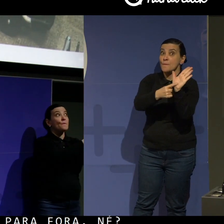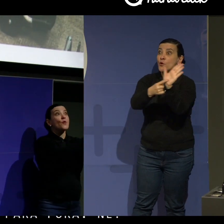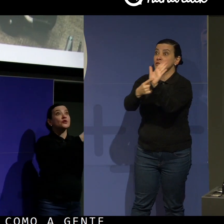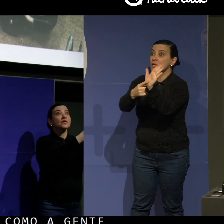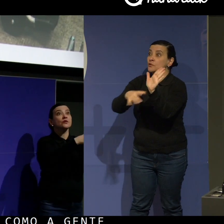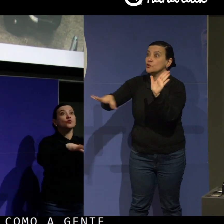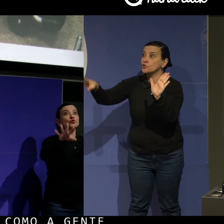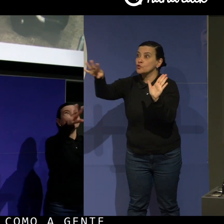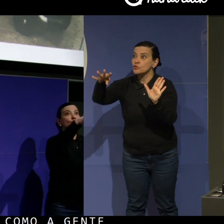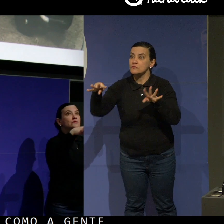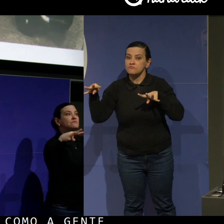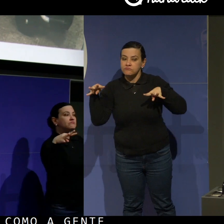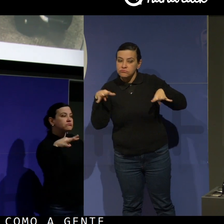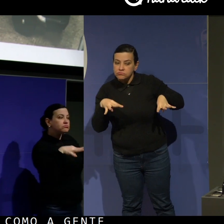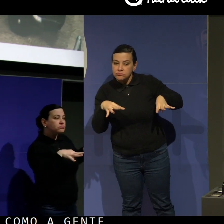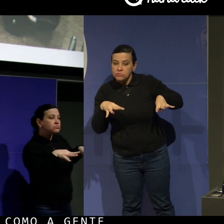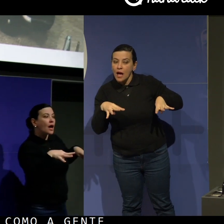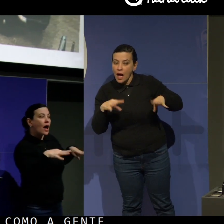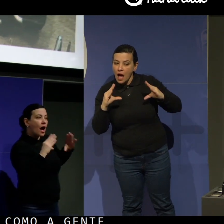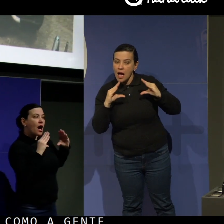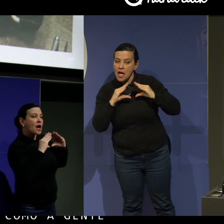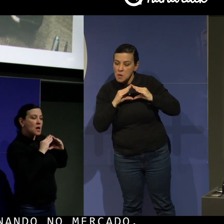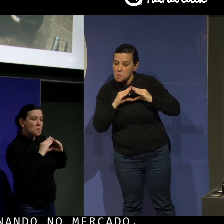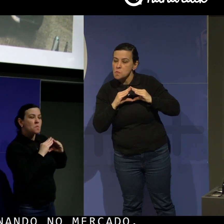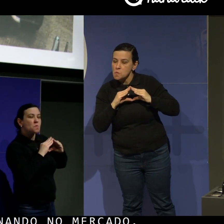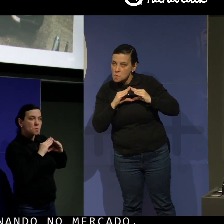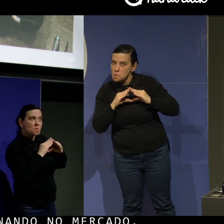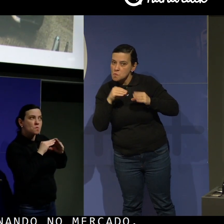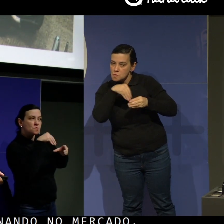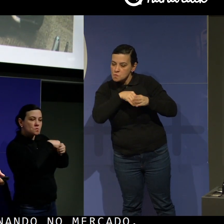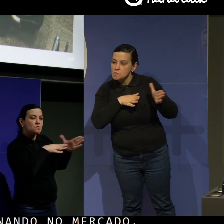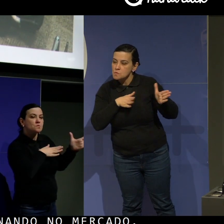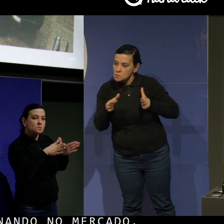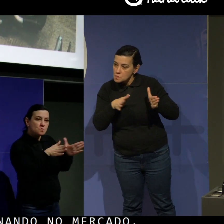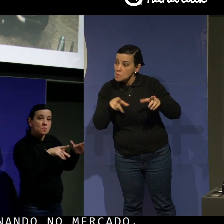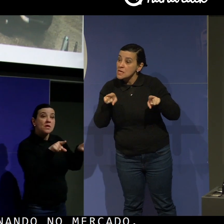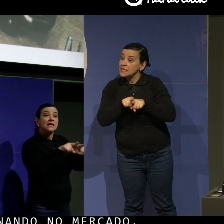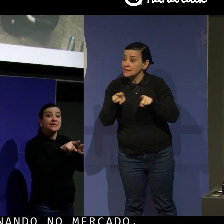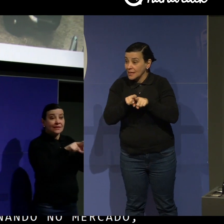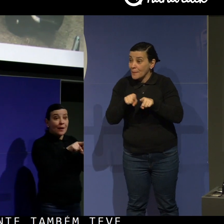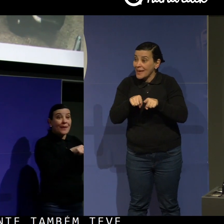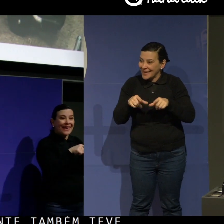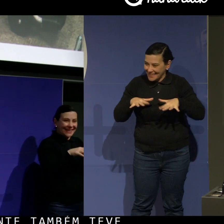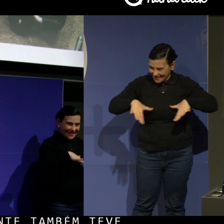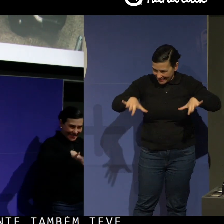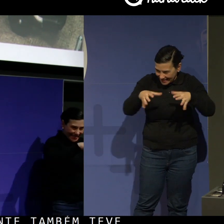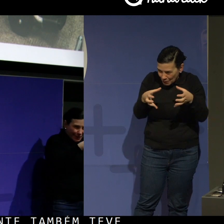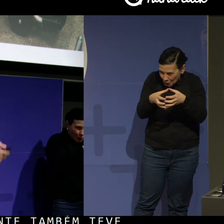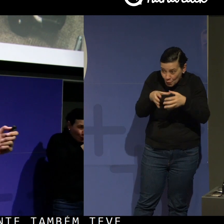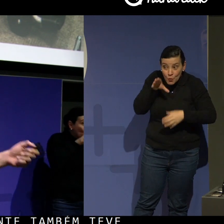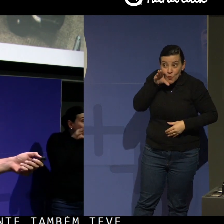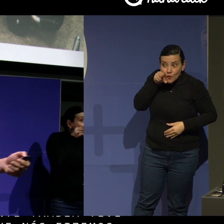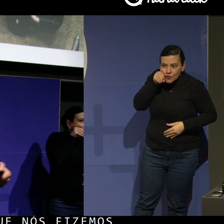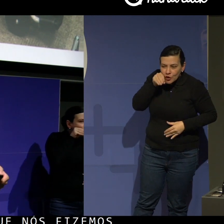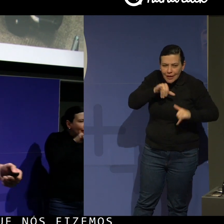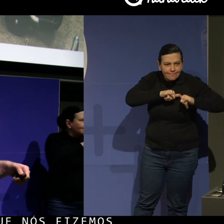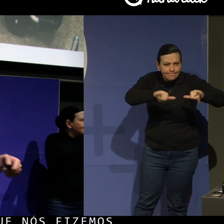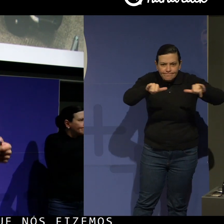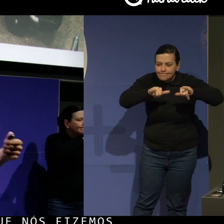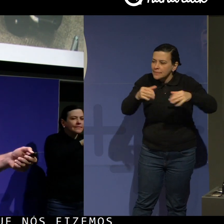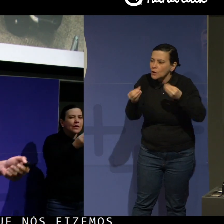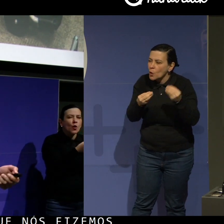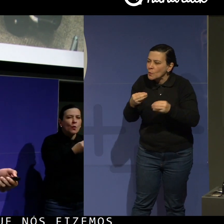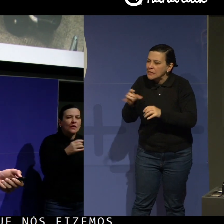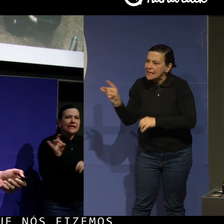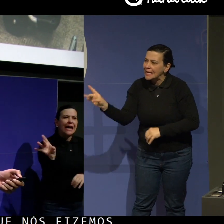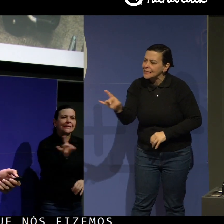a gente também teve a campanha que nós fizemos para dentro, né? Como impactar e como quarto de dois cadeirantes, um deles está vendado